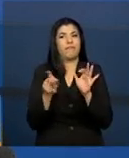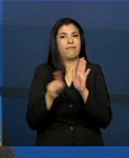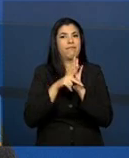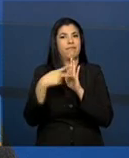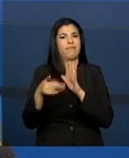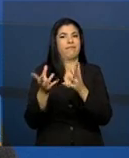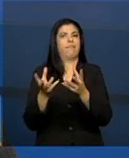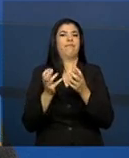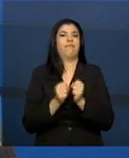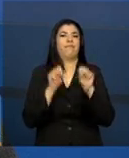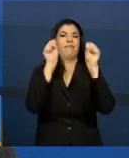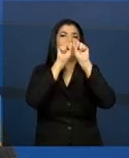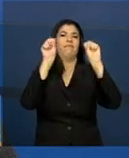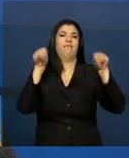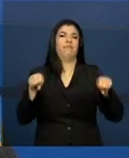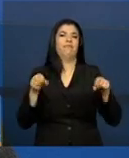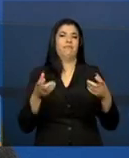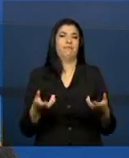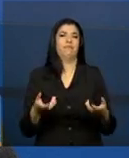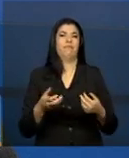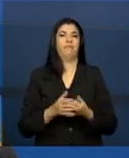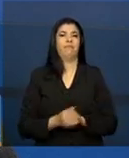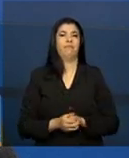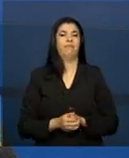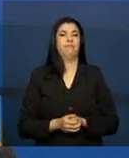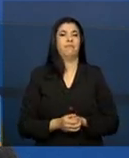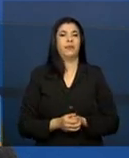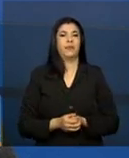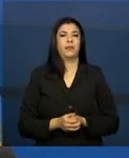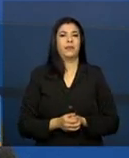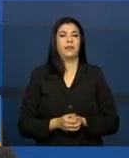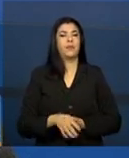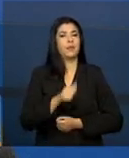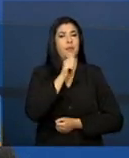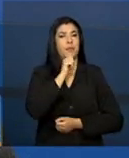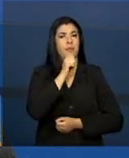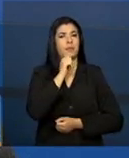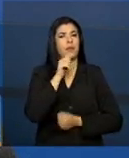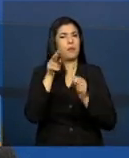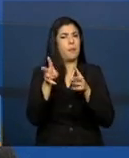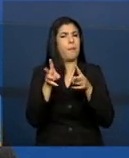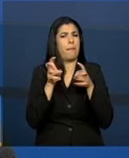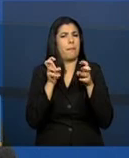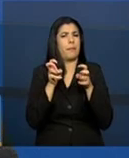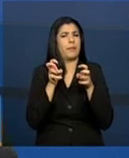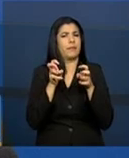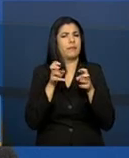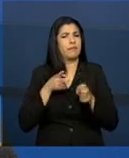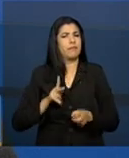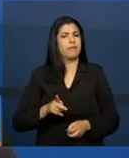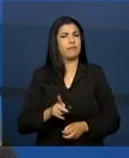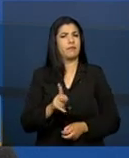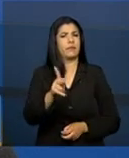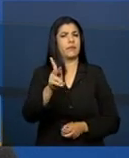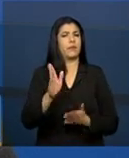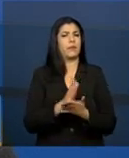Então, ainda é relativamente frequente que algumas unidades, principalmente